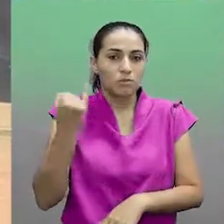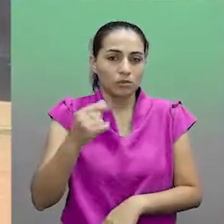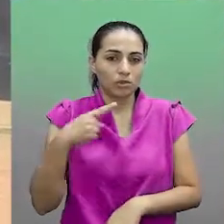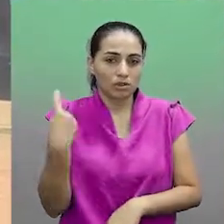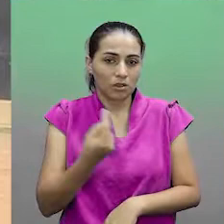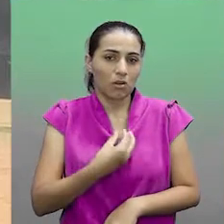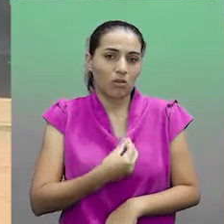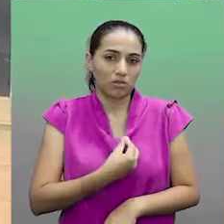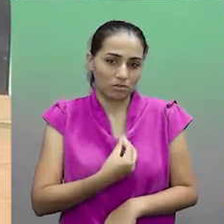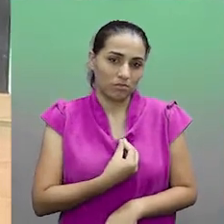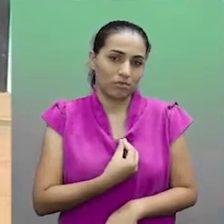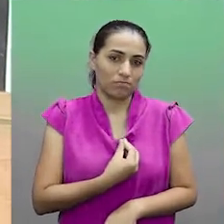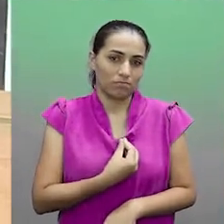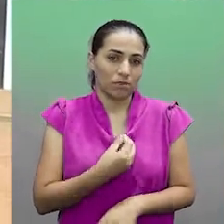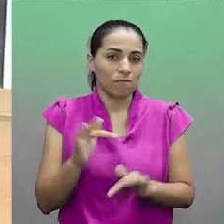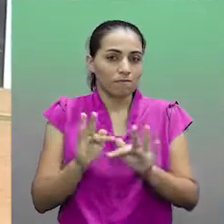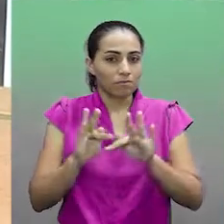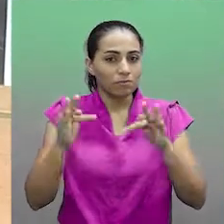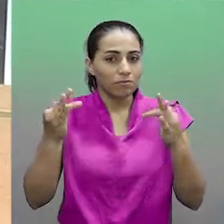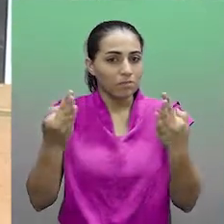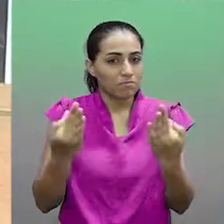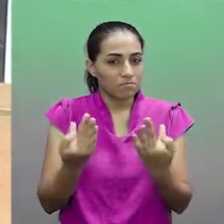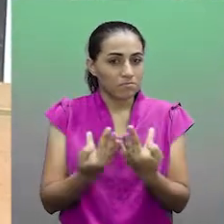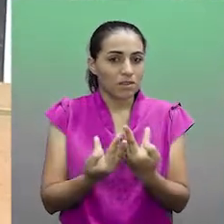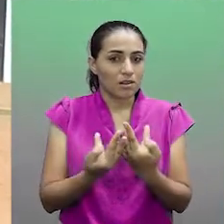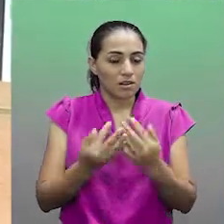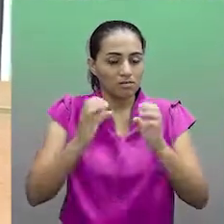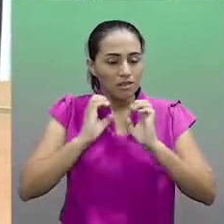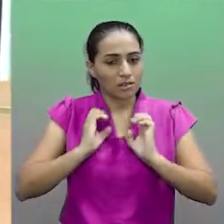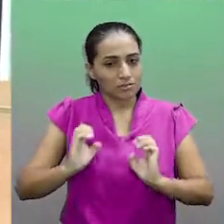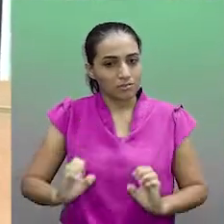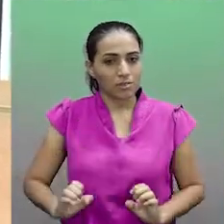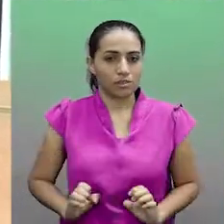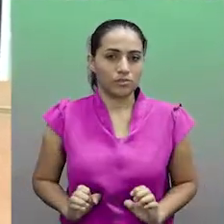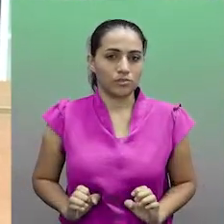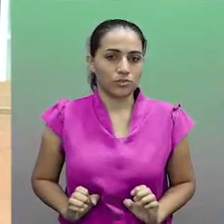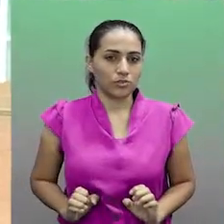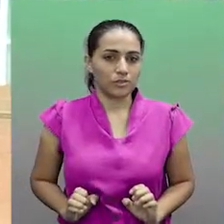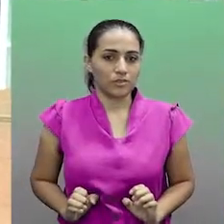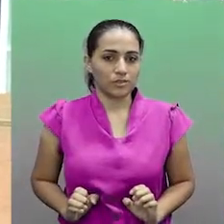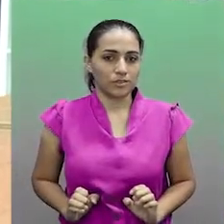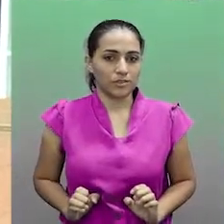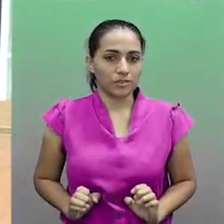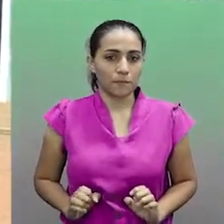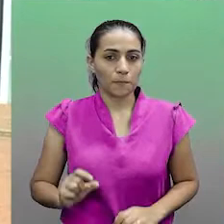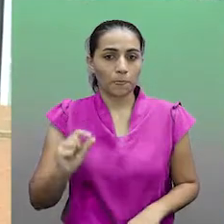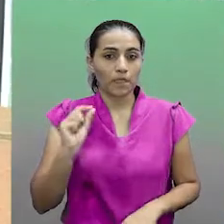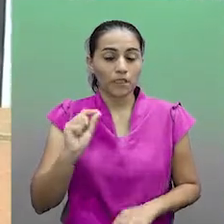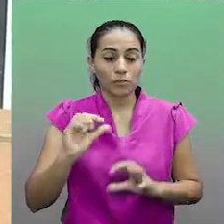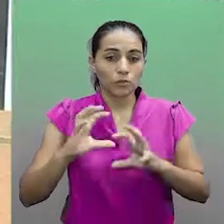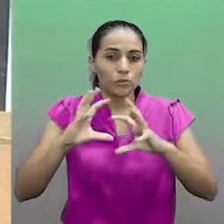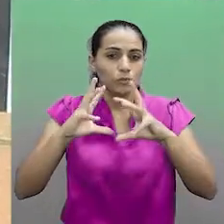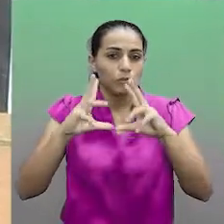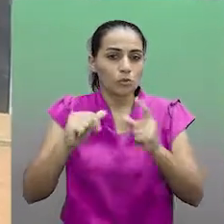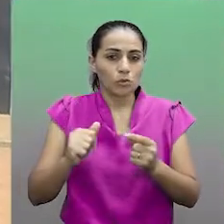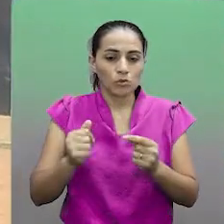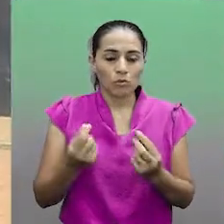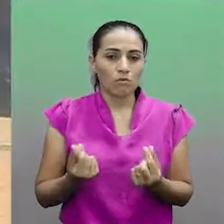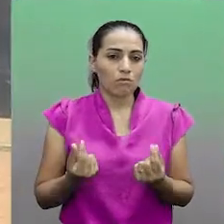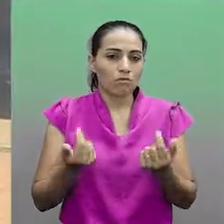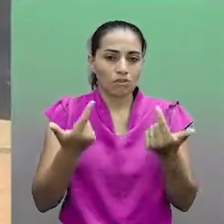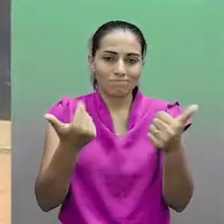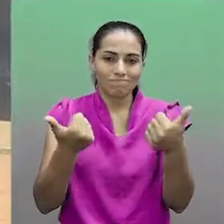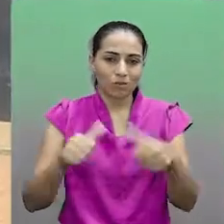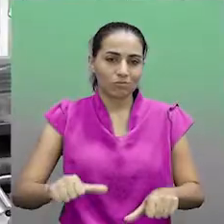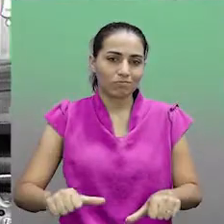são importantes. A nossa família, os valores, os princípios, e isso tudo não